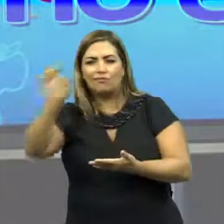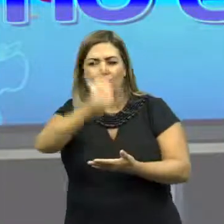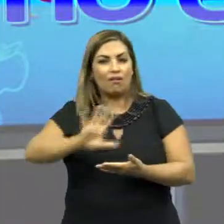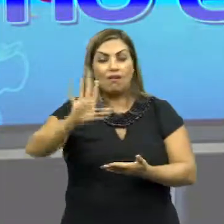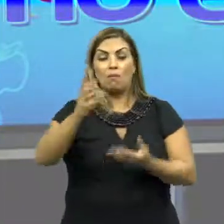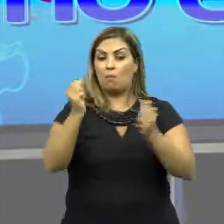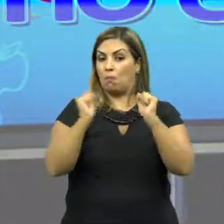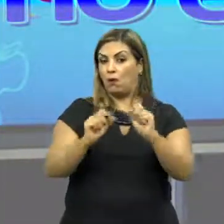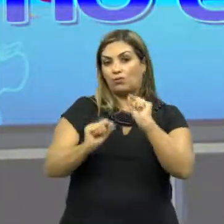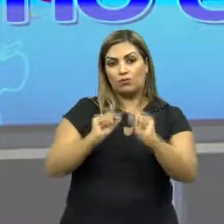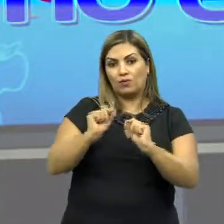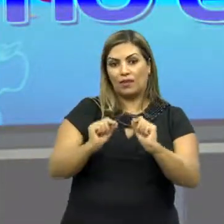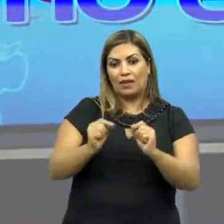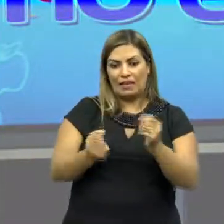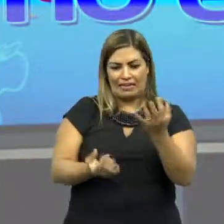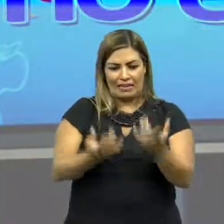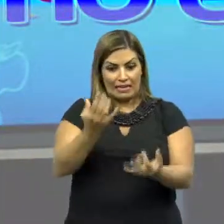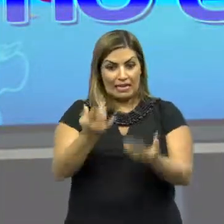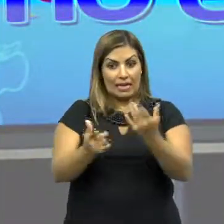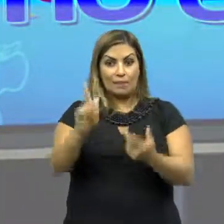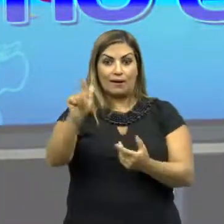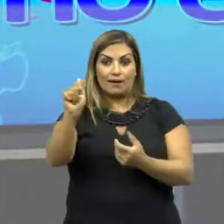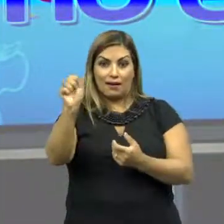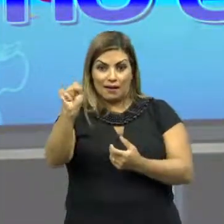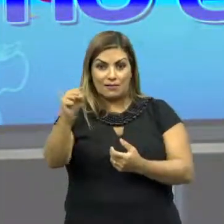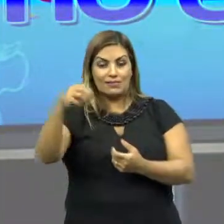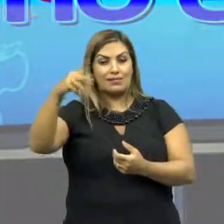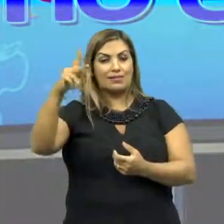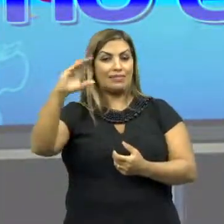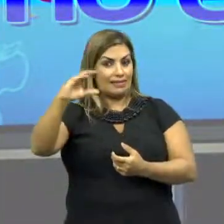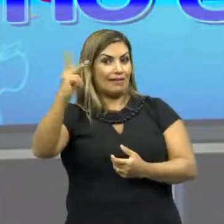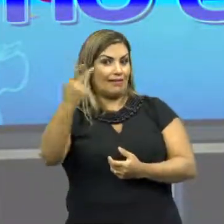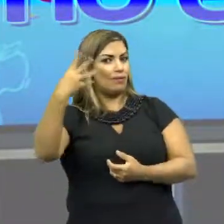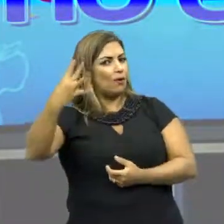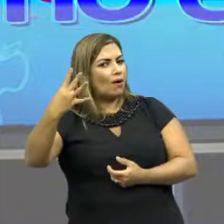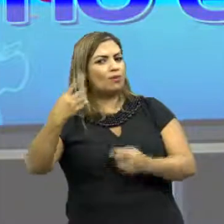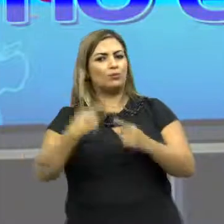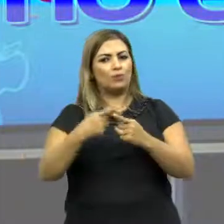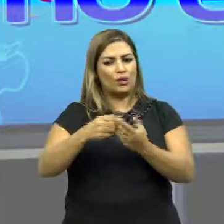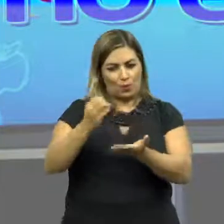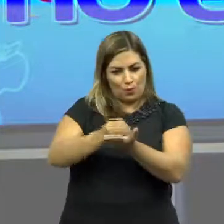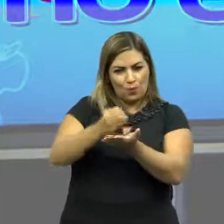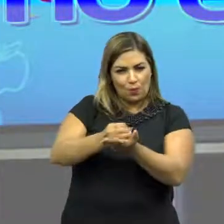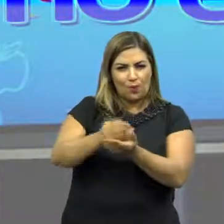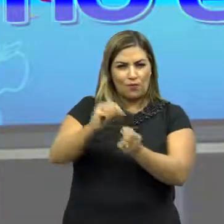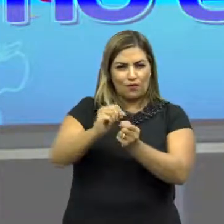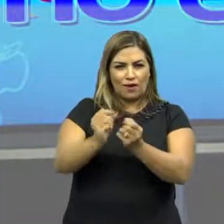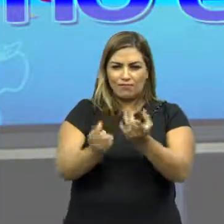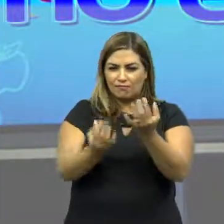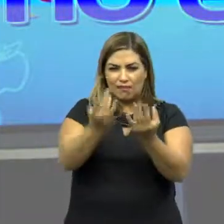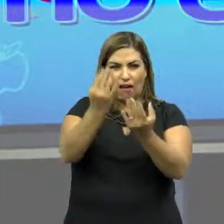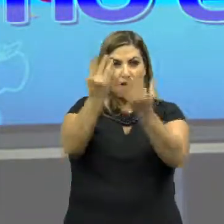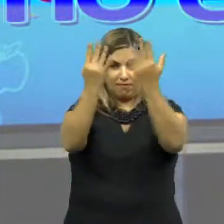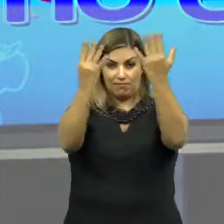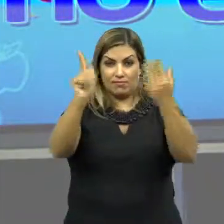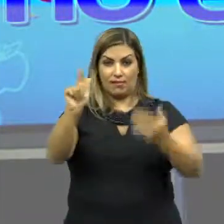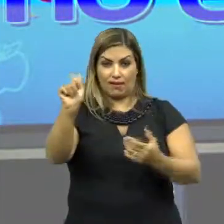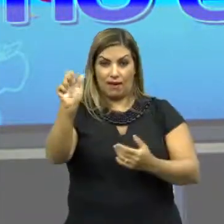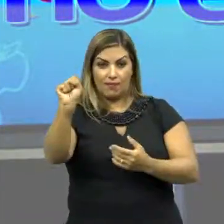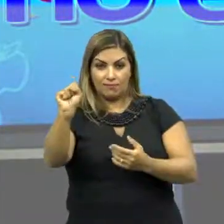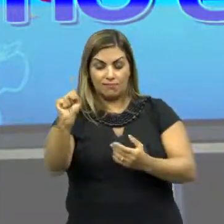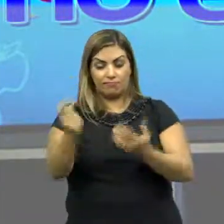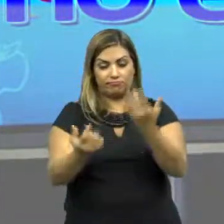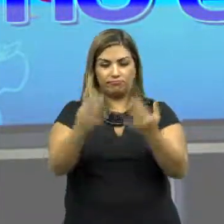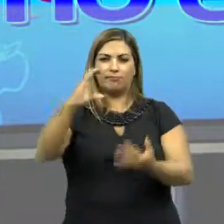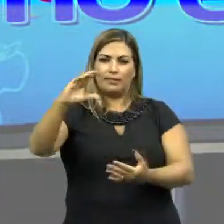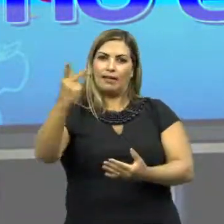uso de combustíveis pode ser pela queima do gás metano, porque as fezes vão produzir gás metano.